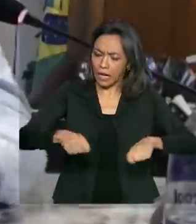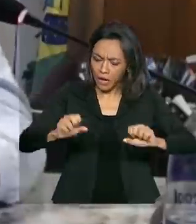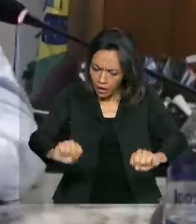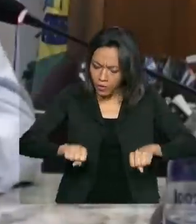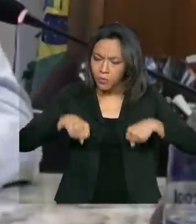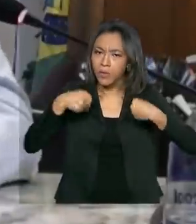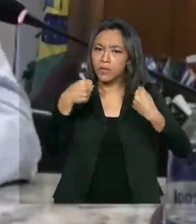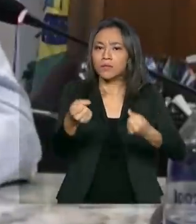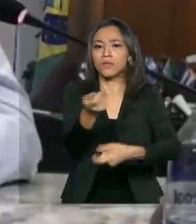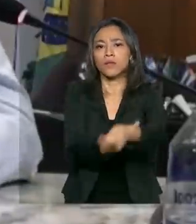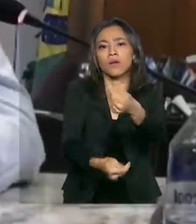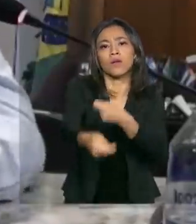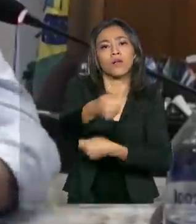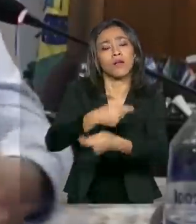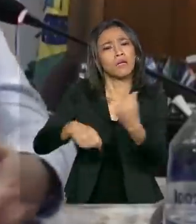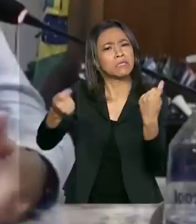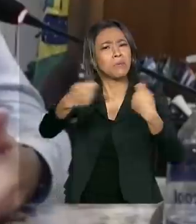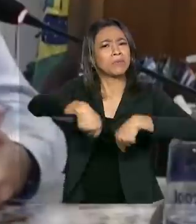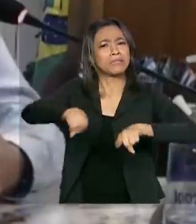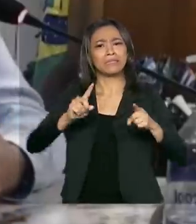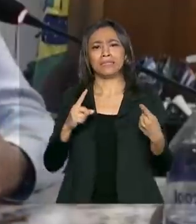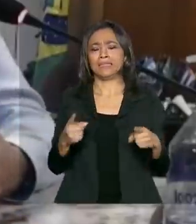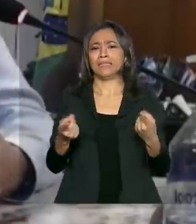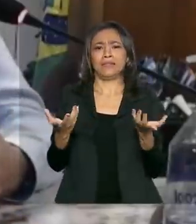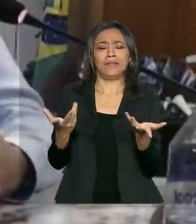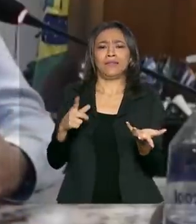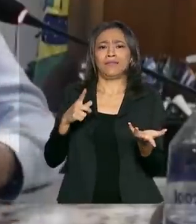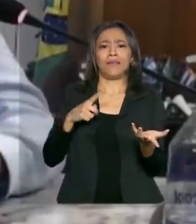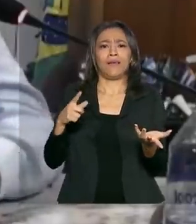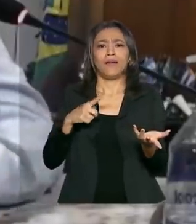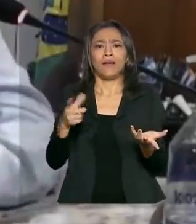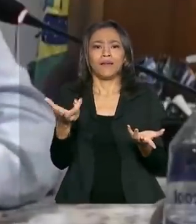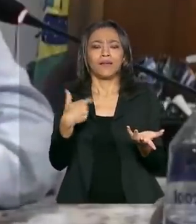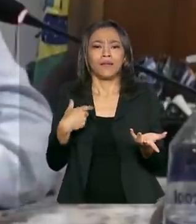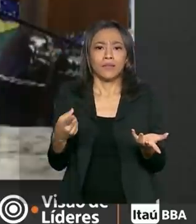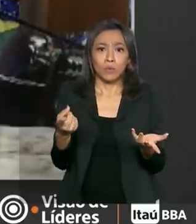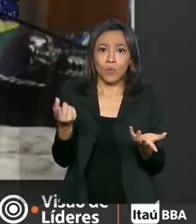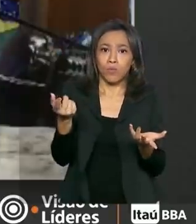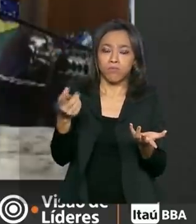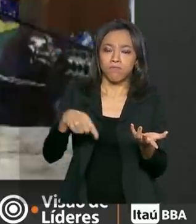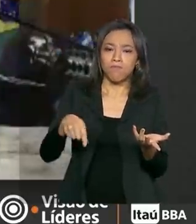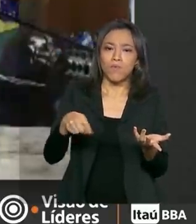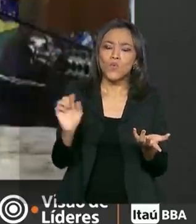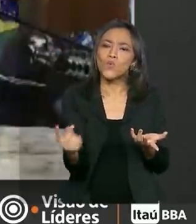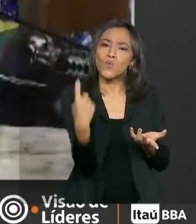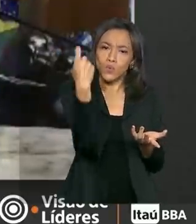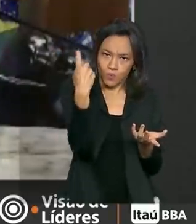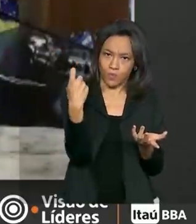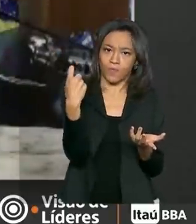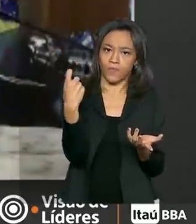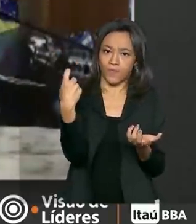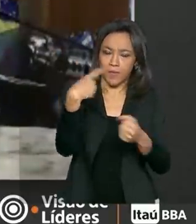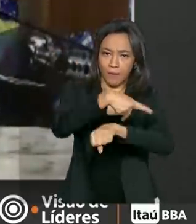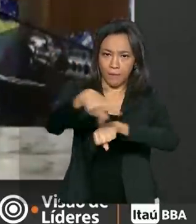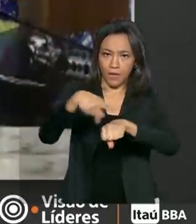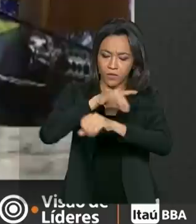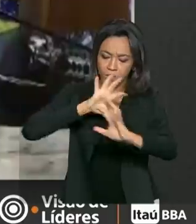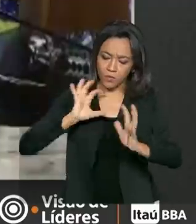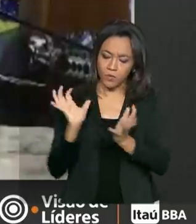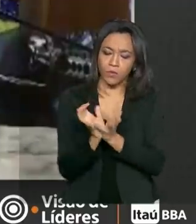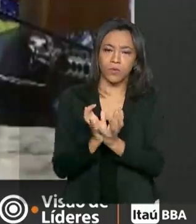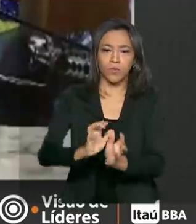recuperar sem a necessidade de comprometer o Estado com investimentos públicos. O único país do G20